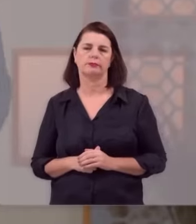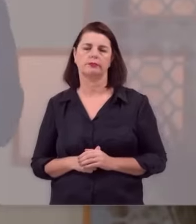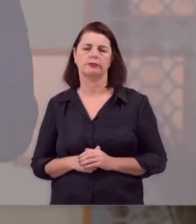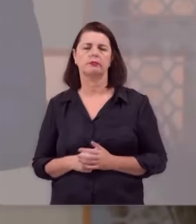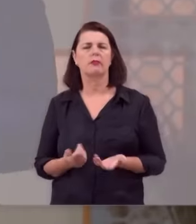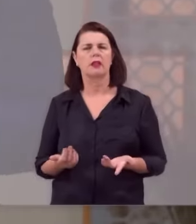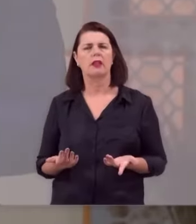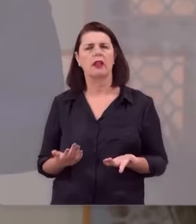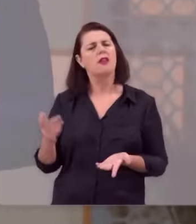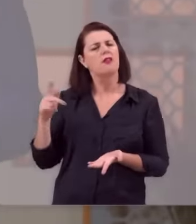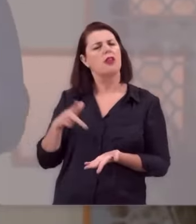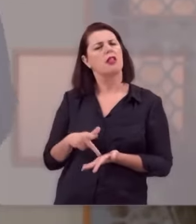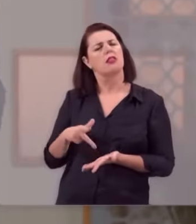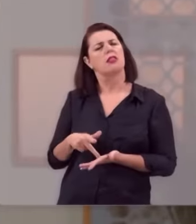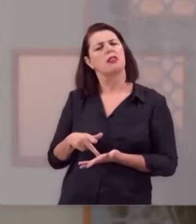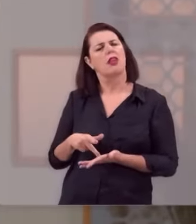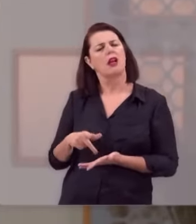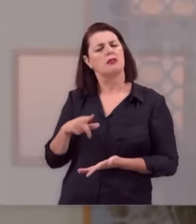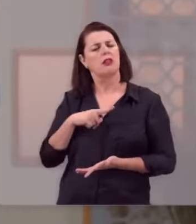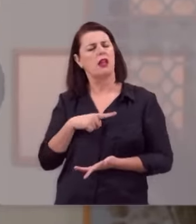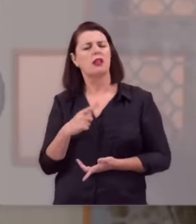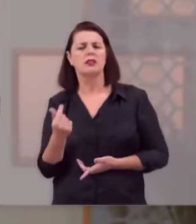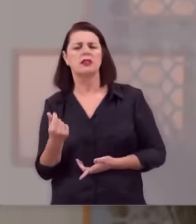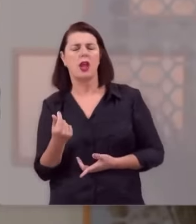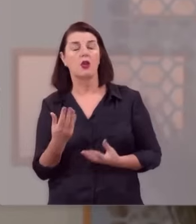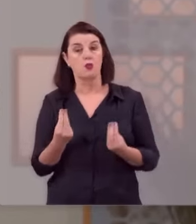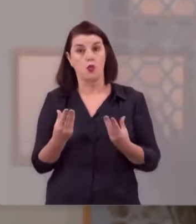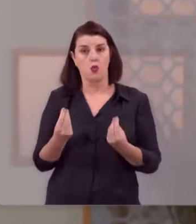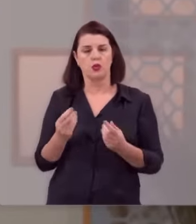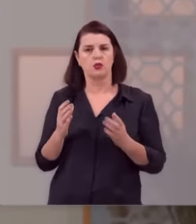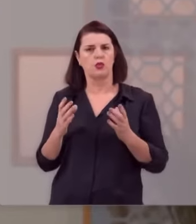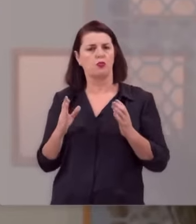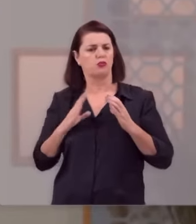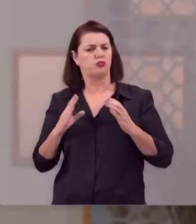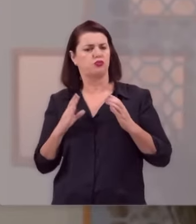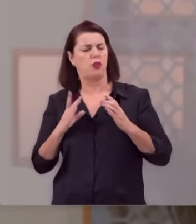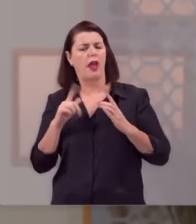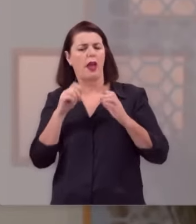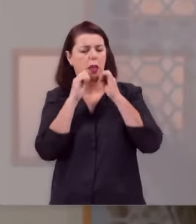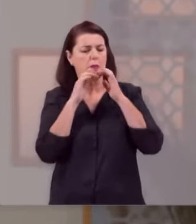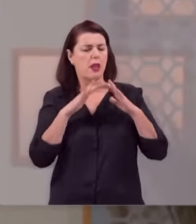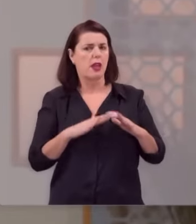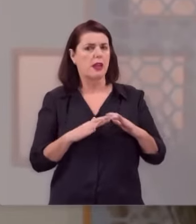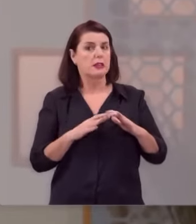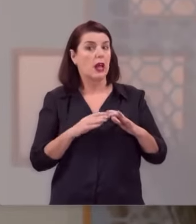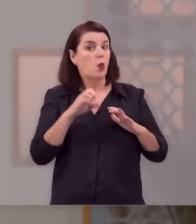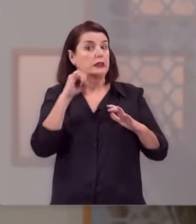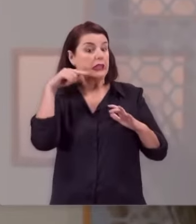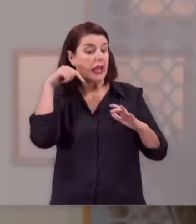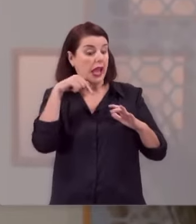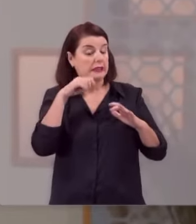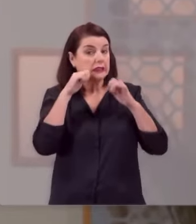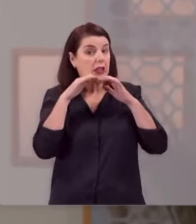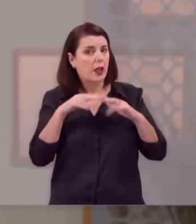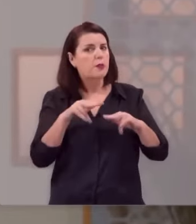É claro que ter dinheiro e ter muito dinheiro é uma bênção se esse dinheiro é